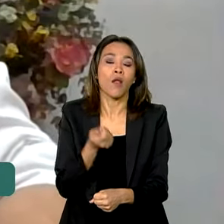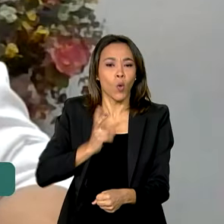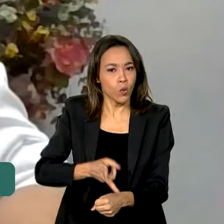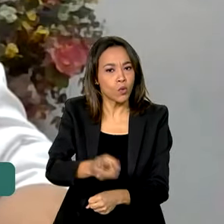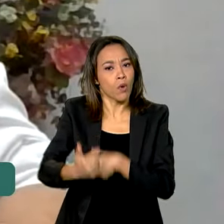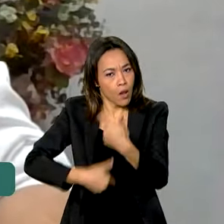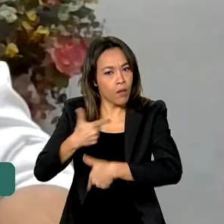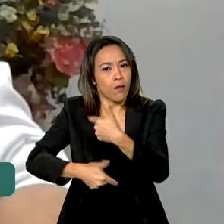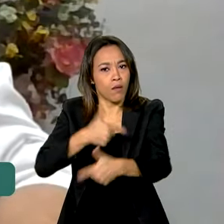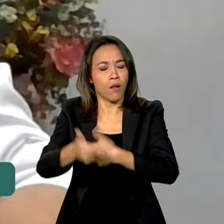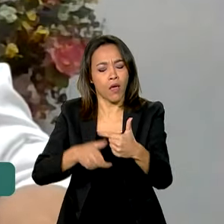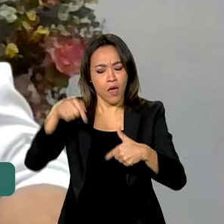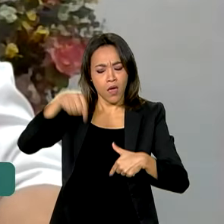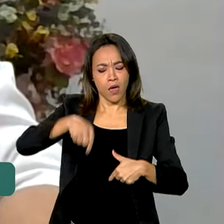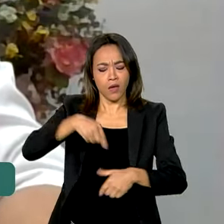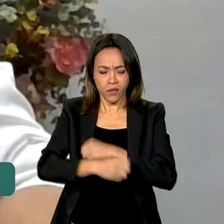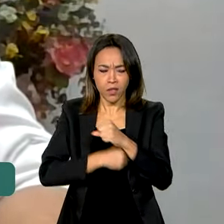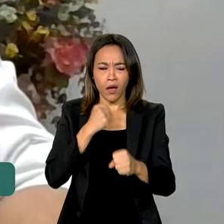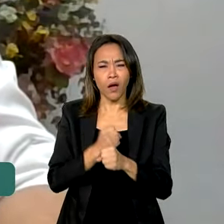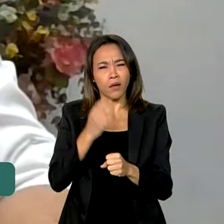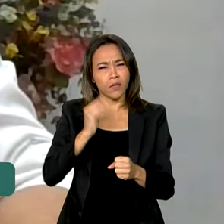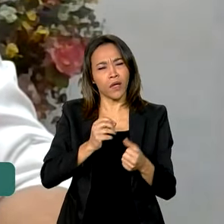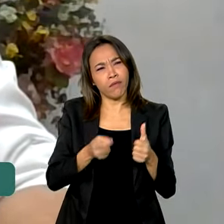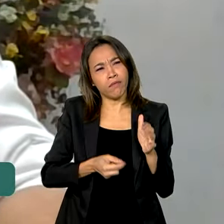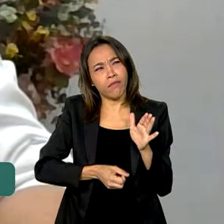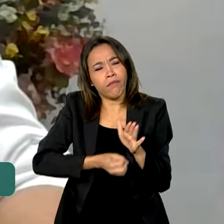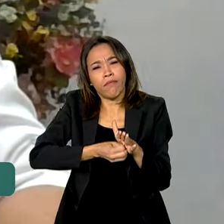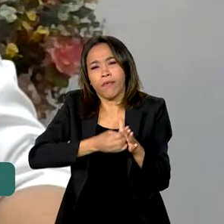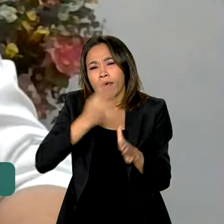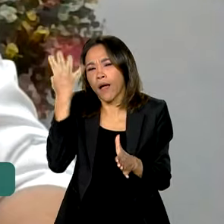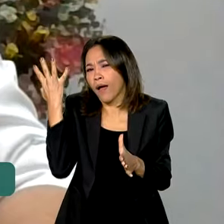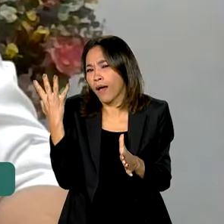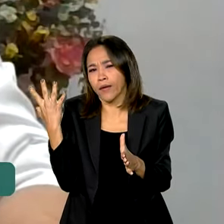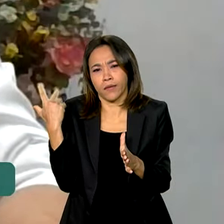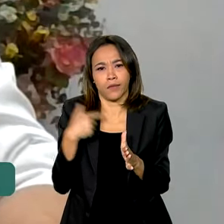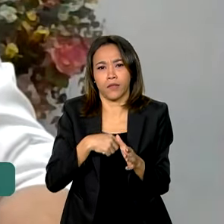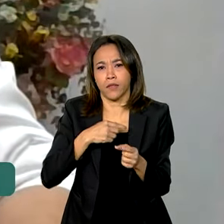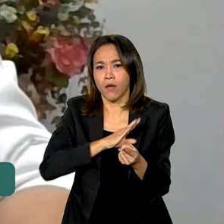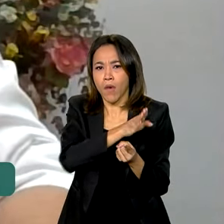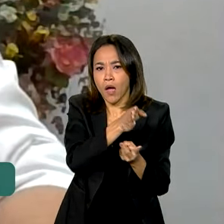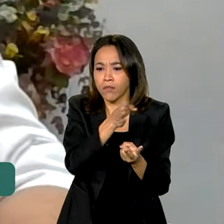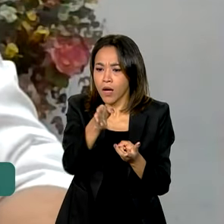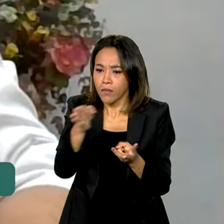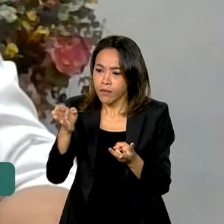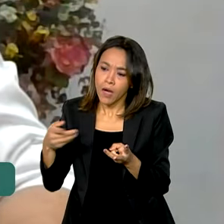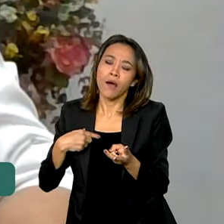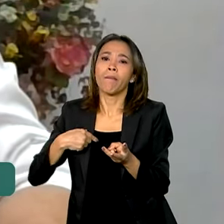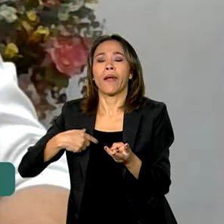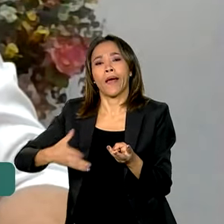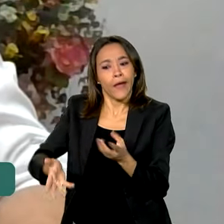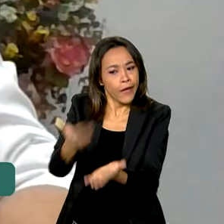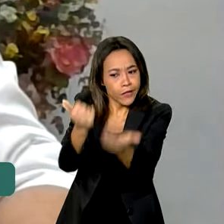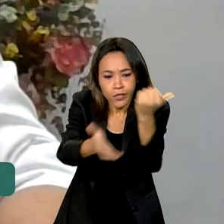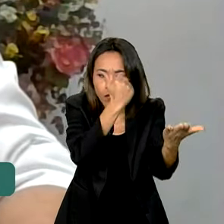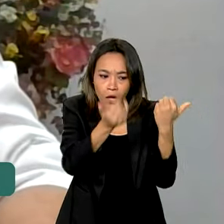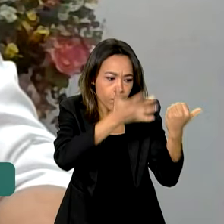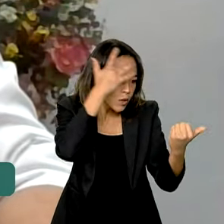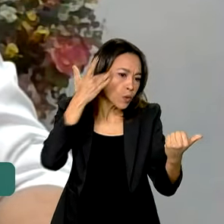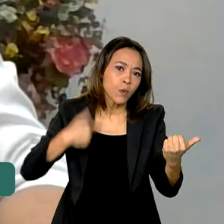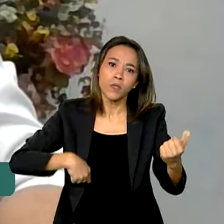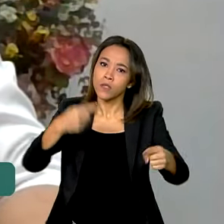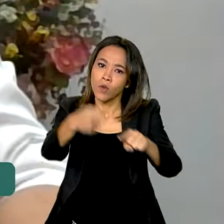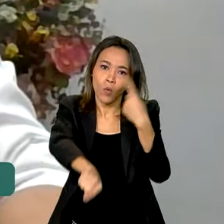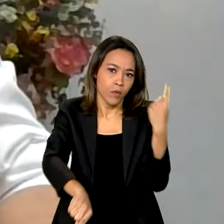gente já tem agendado ao longo do ano diversas ações de desintrusão, de retirada de invasores, que a gente vai estar